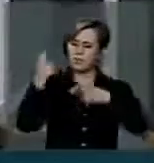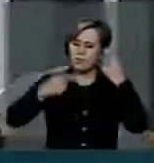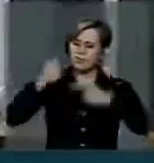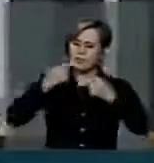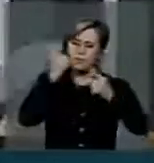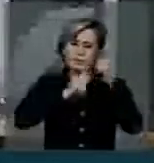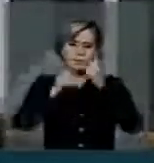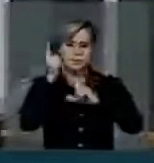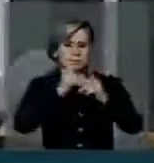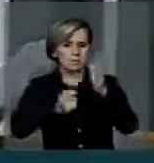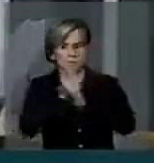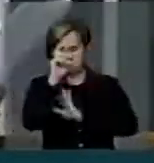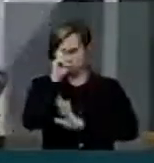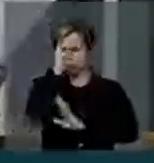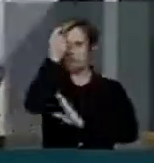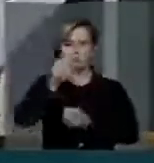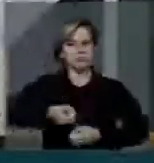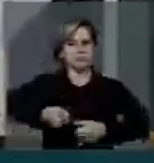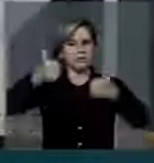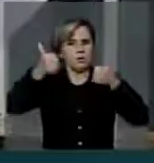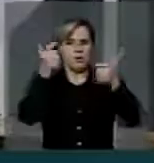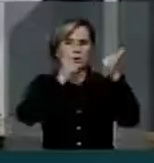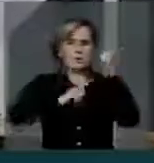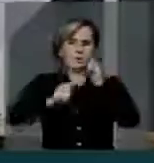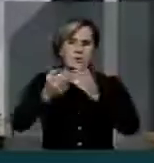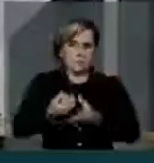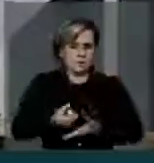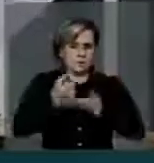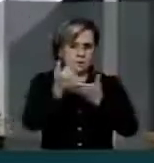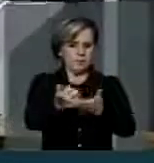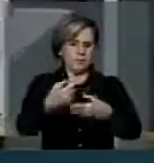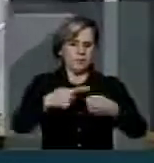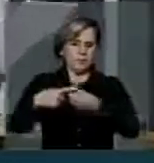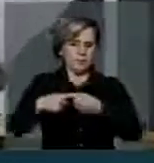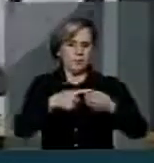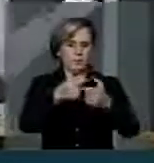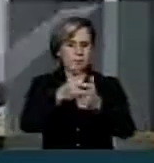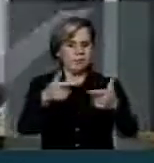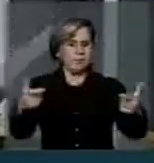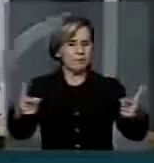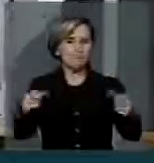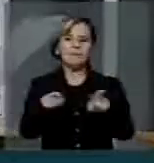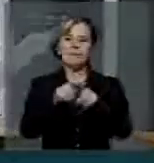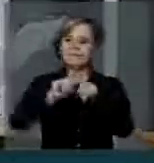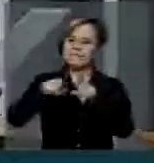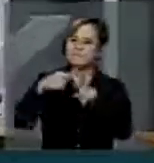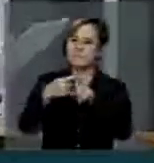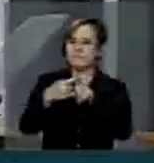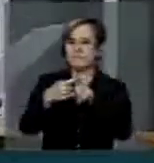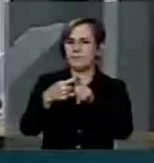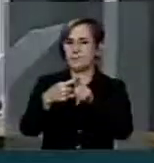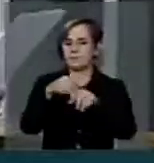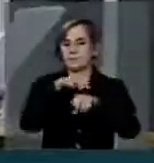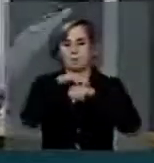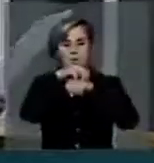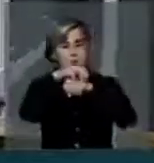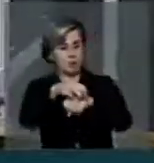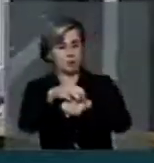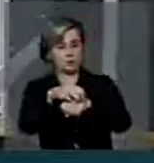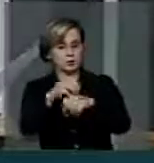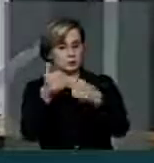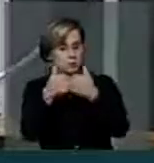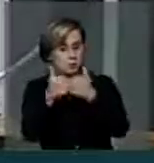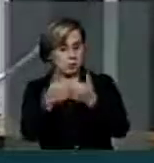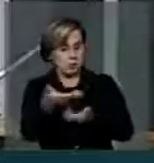inovadoras e criativas se viabilizem em nossas cidades. E mais, senhor presidente, o transporte coletivo e